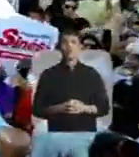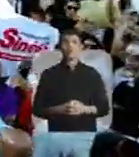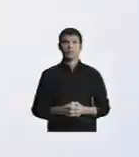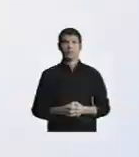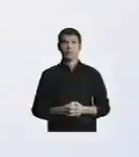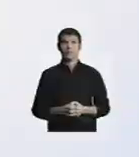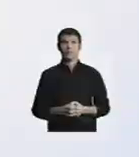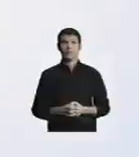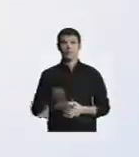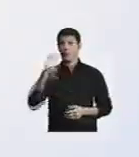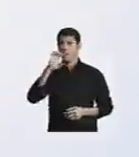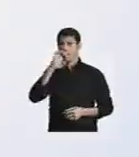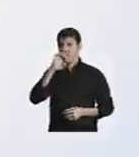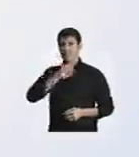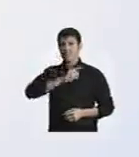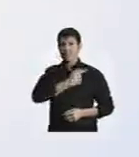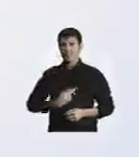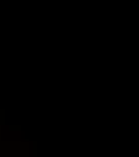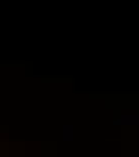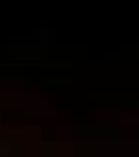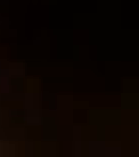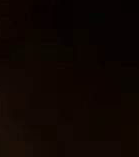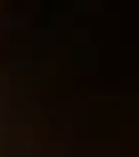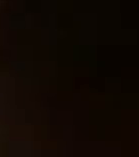Eduardo 15